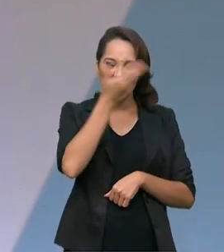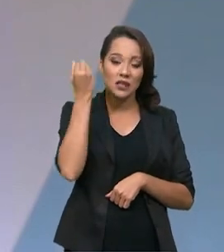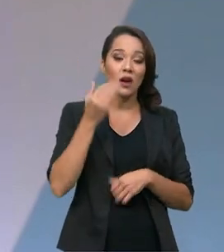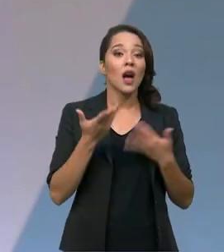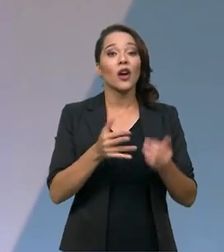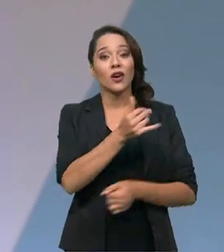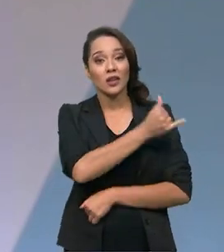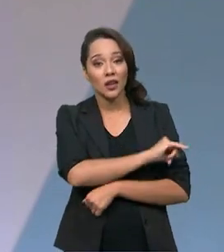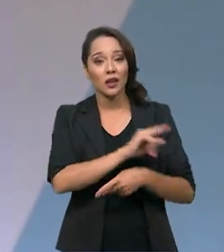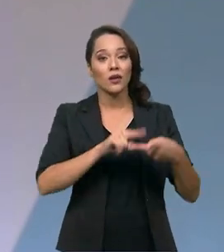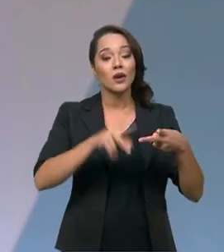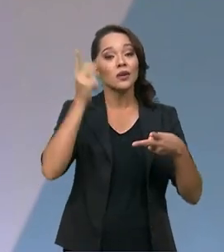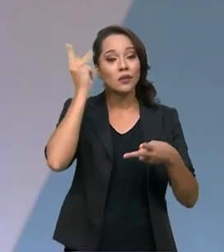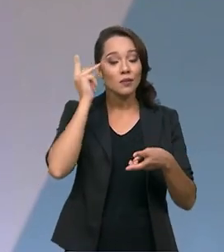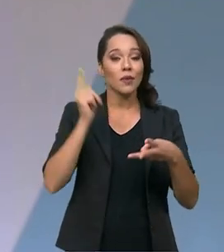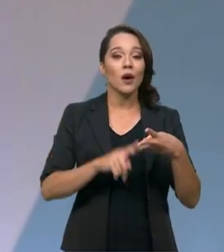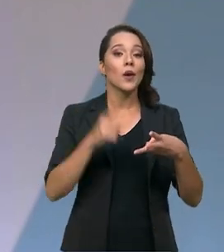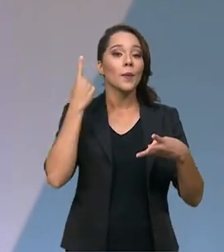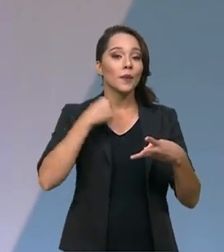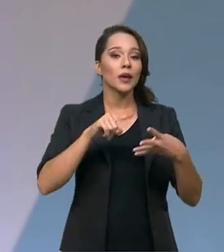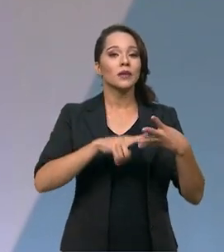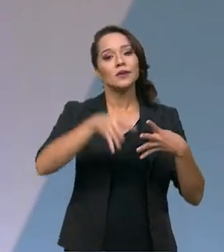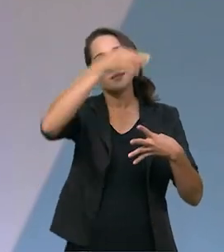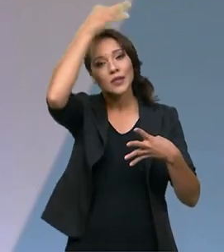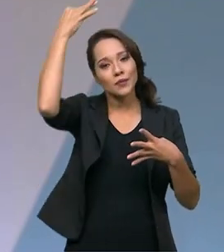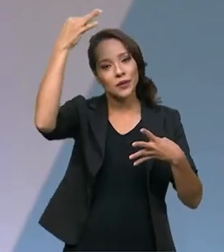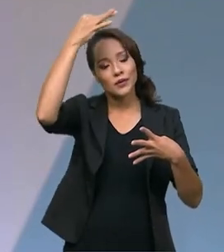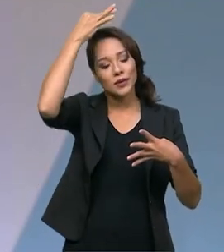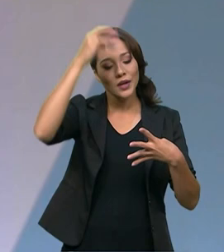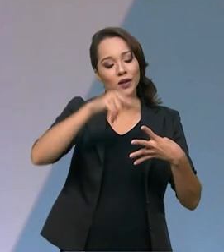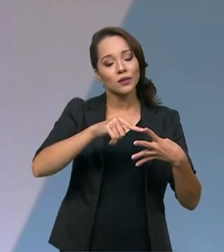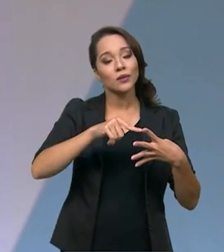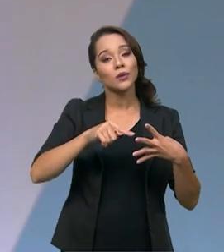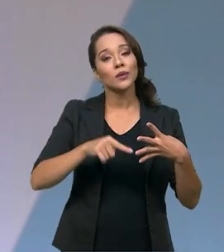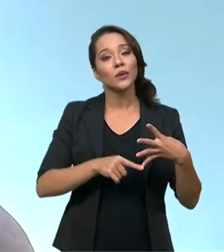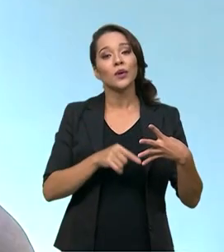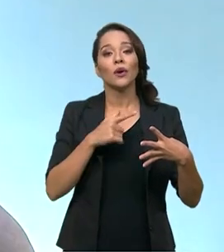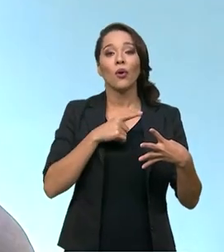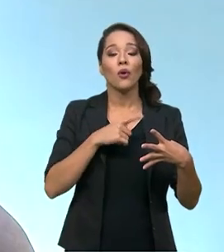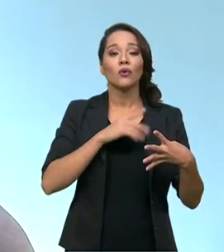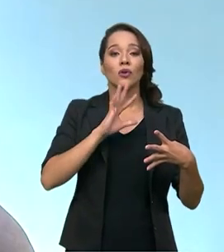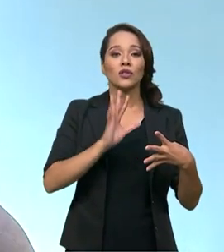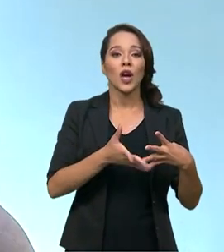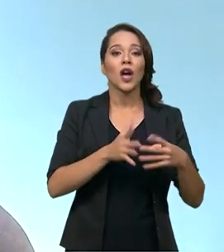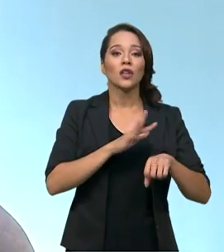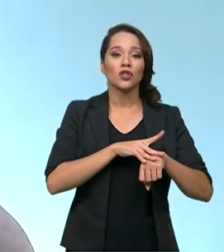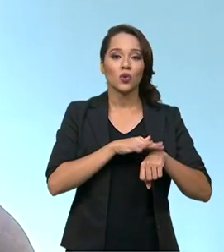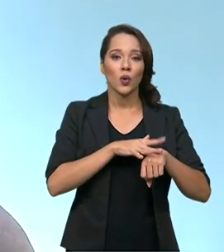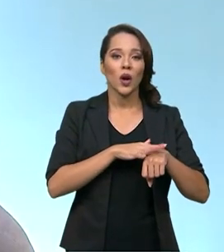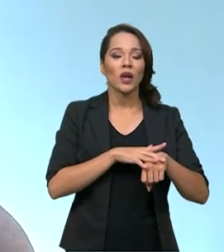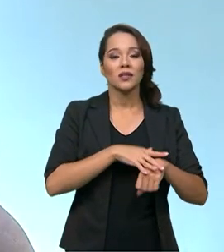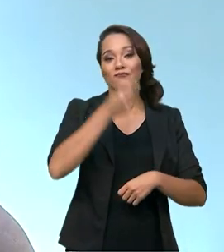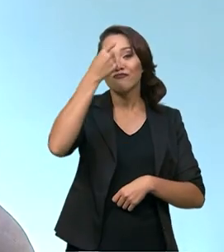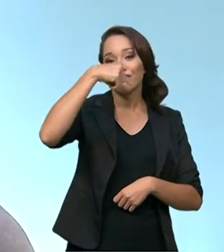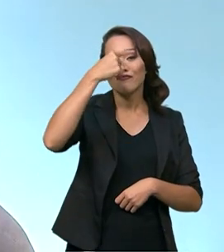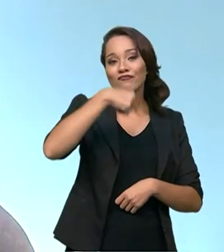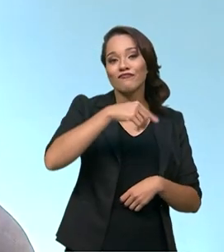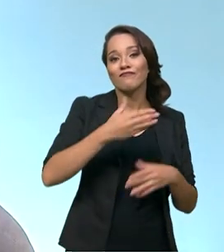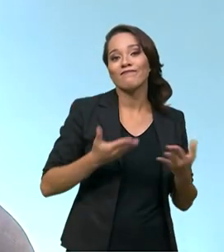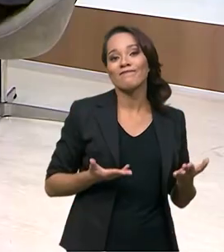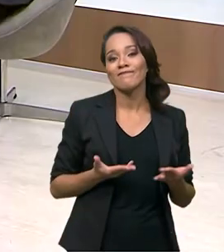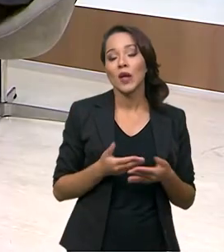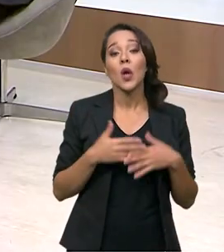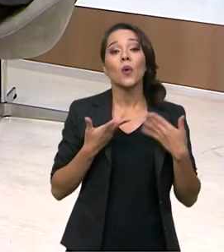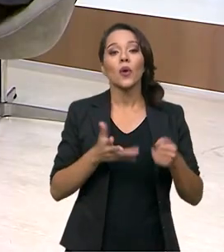Rio de Janeiro, São Paulo, Minas e Espírito Santo com casos registrados de influenza. Qual